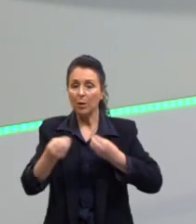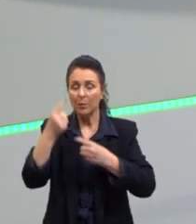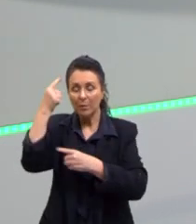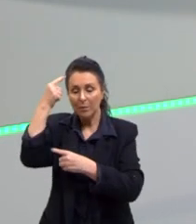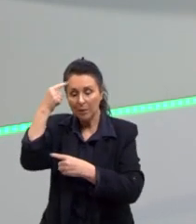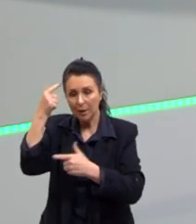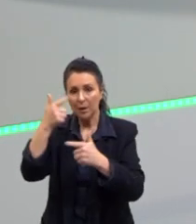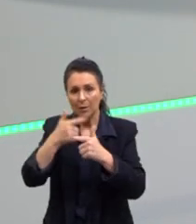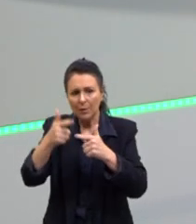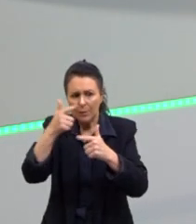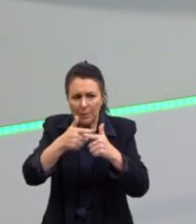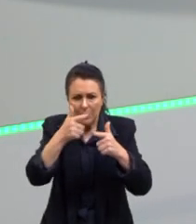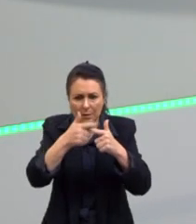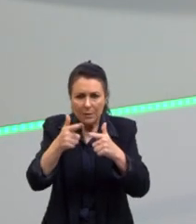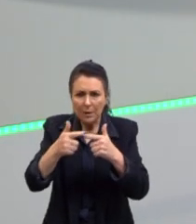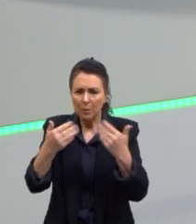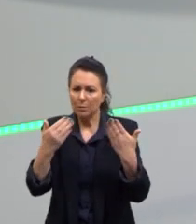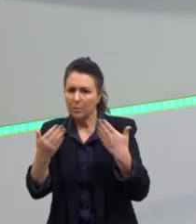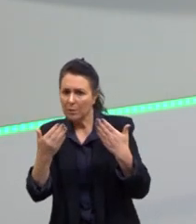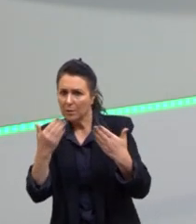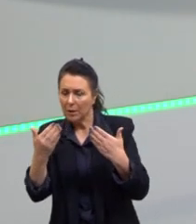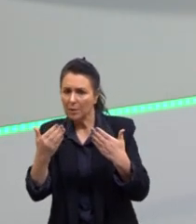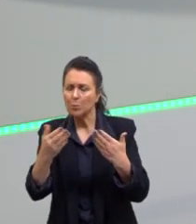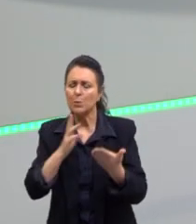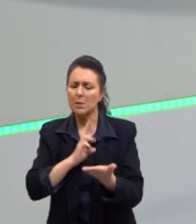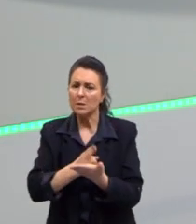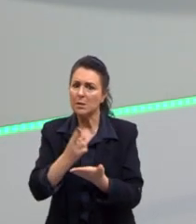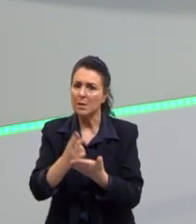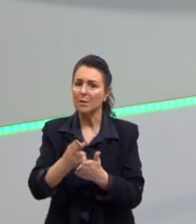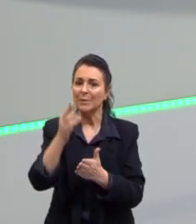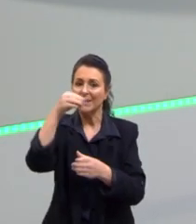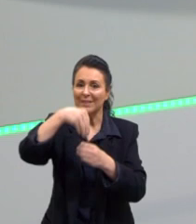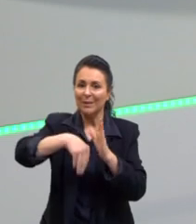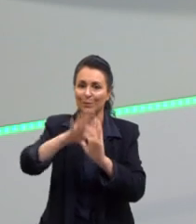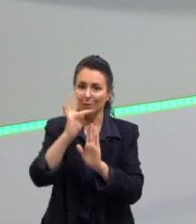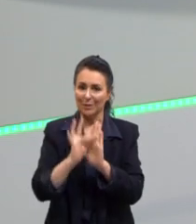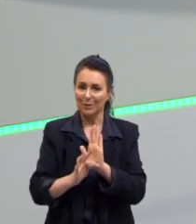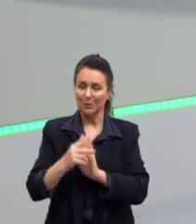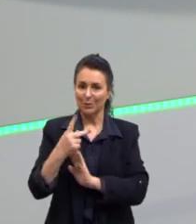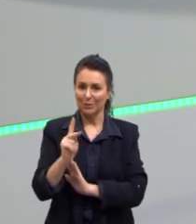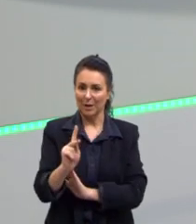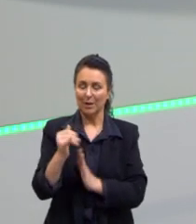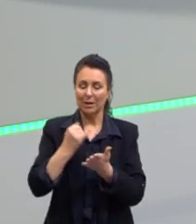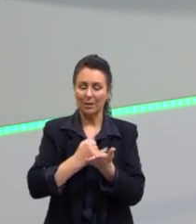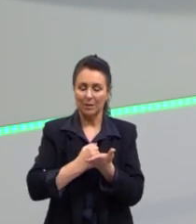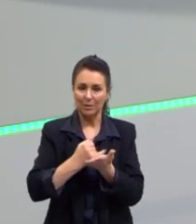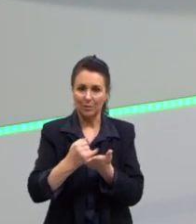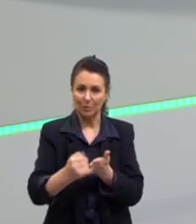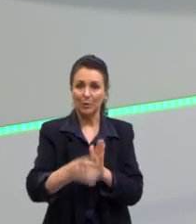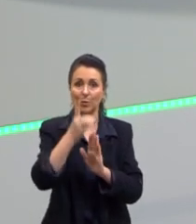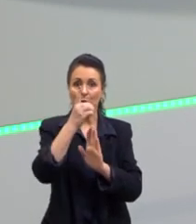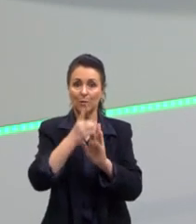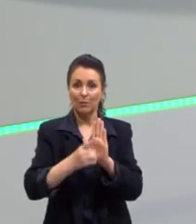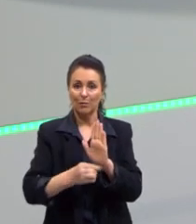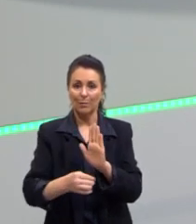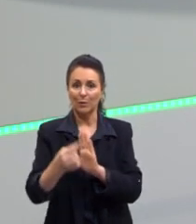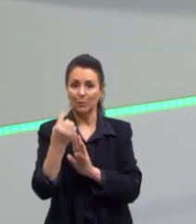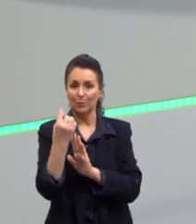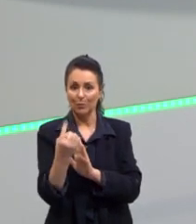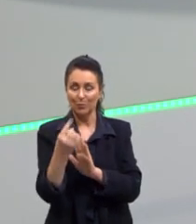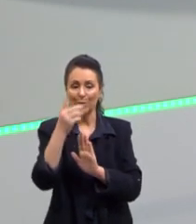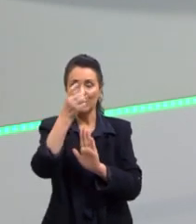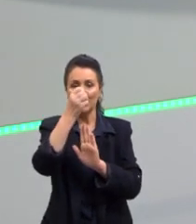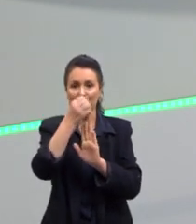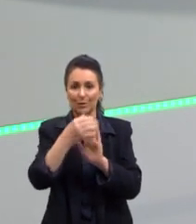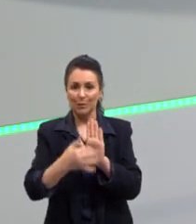e problematizando em relação a ela o tempo todo ao decorrer do texto dele. Na introdução, no desenvolvimento 1, no desenvolvimento